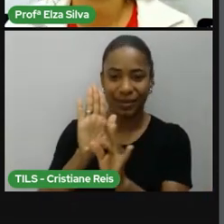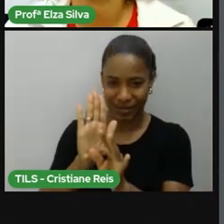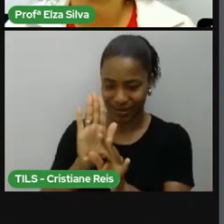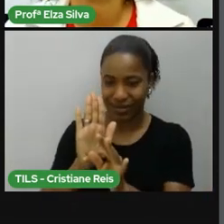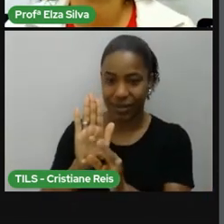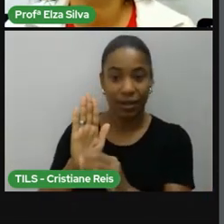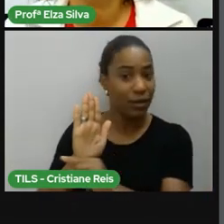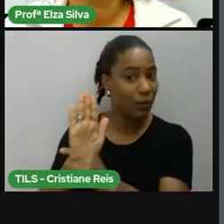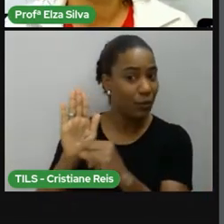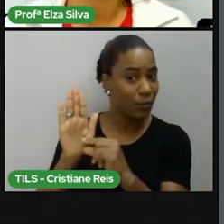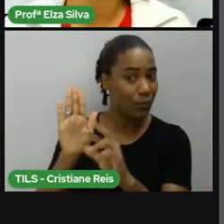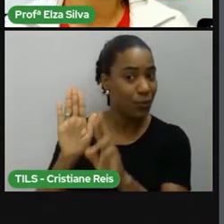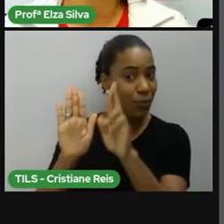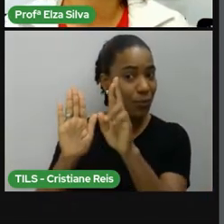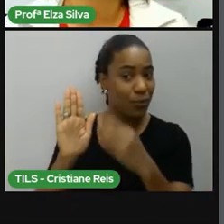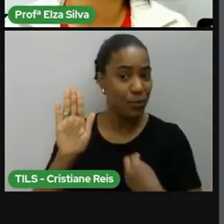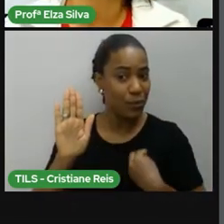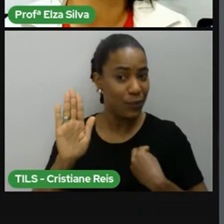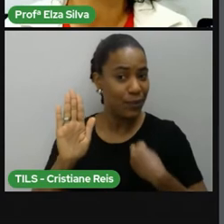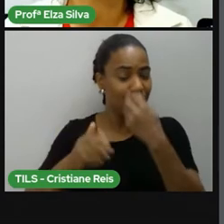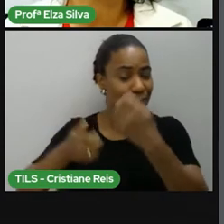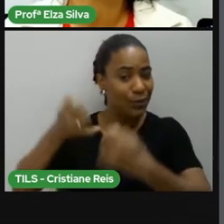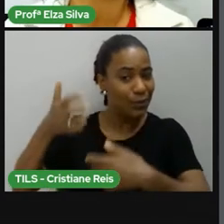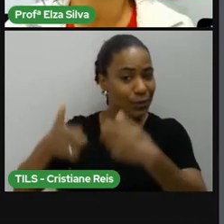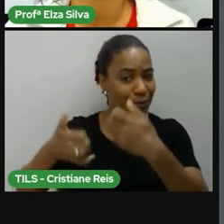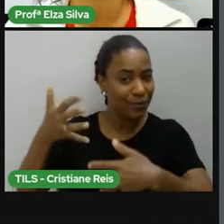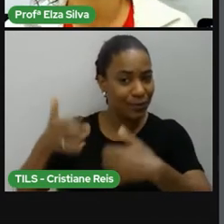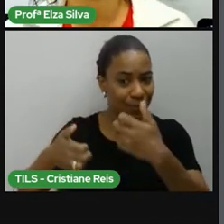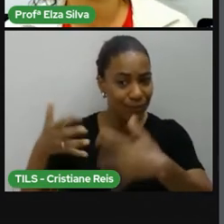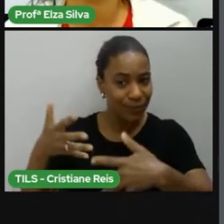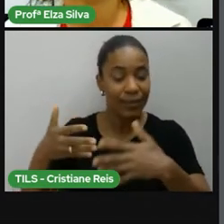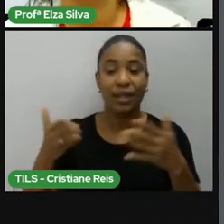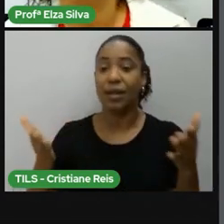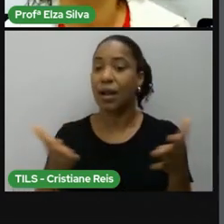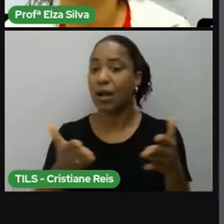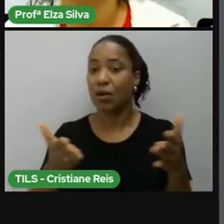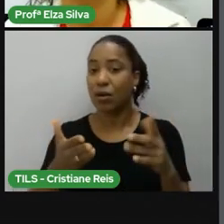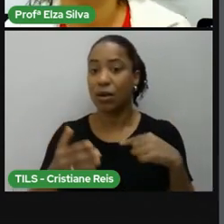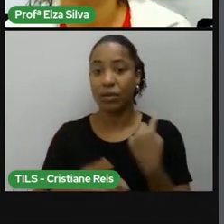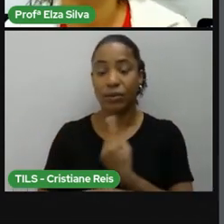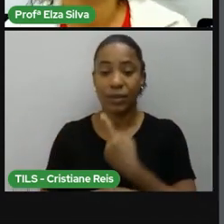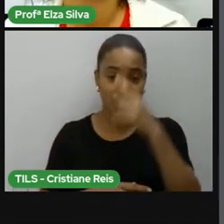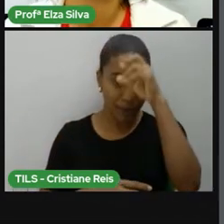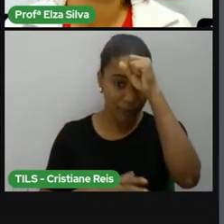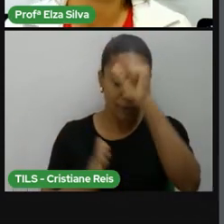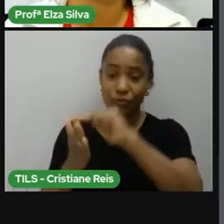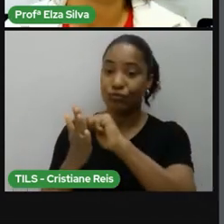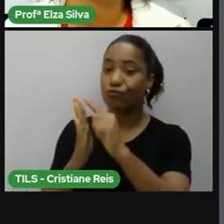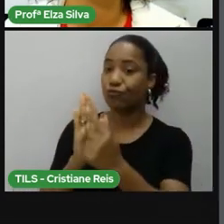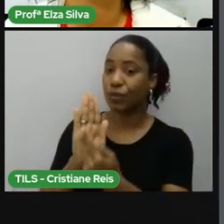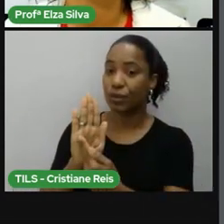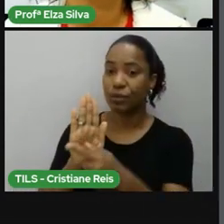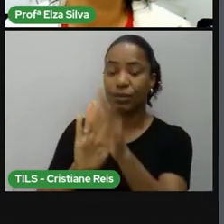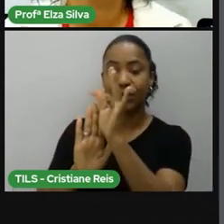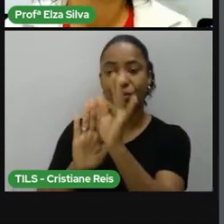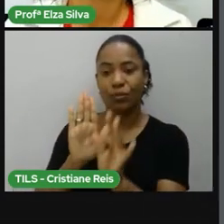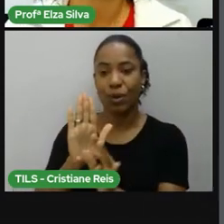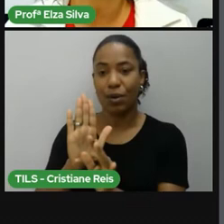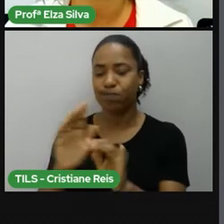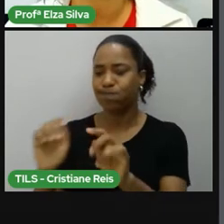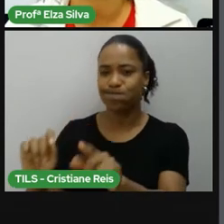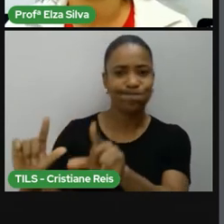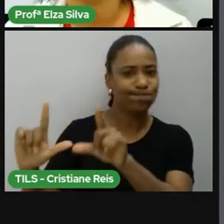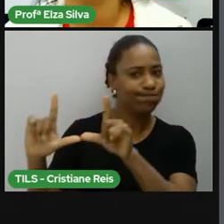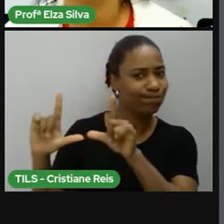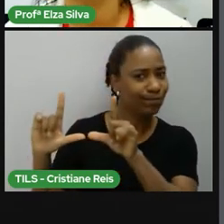biografia. Agora, vamos aprender um pouco sobre este outro gênero textual, o cartaz. No